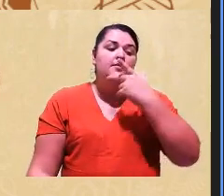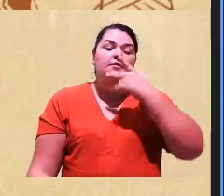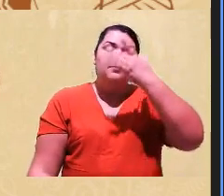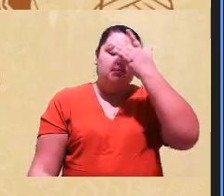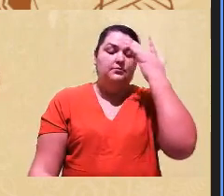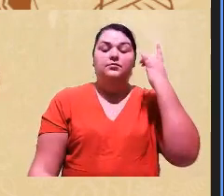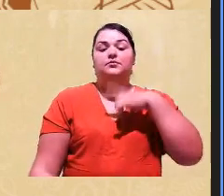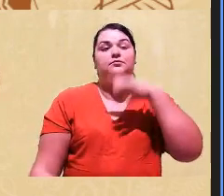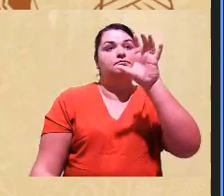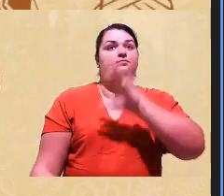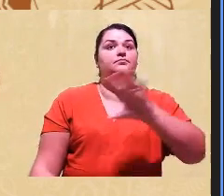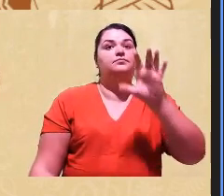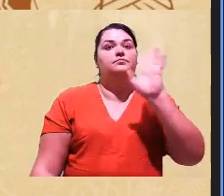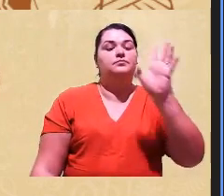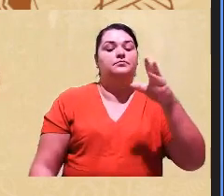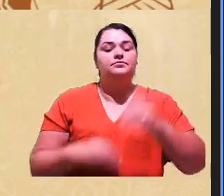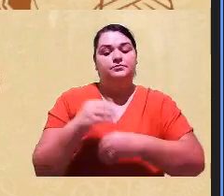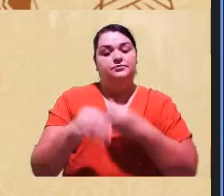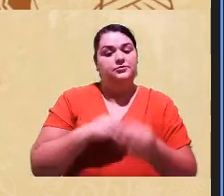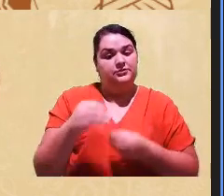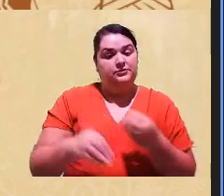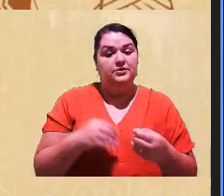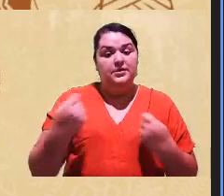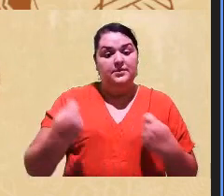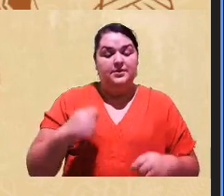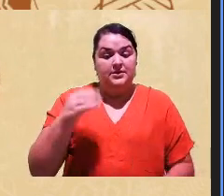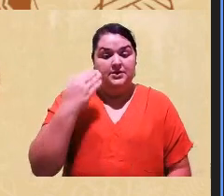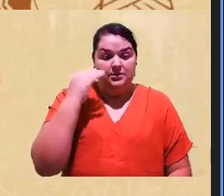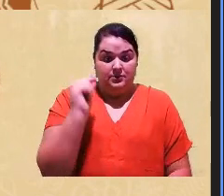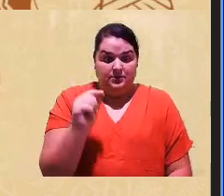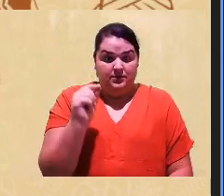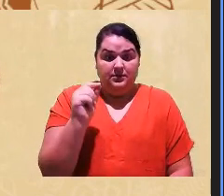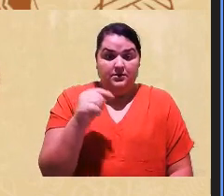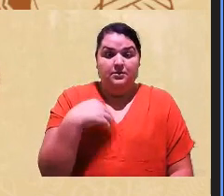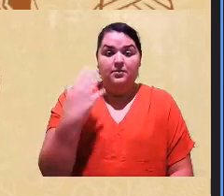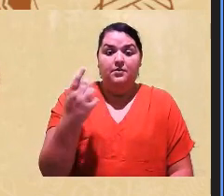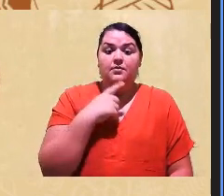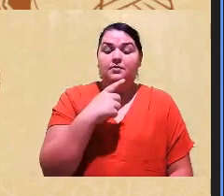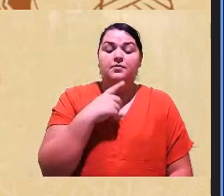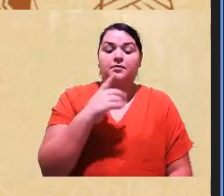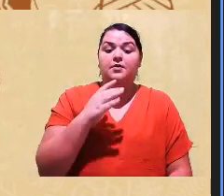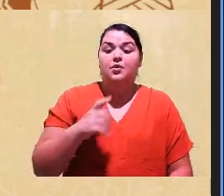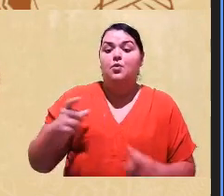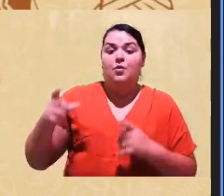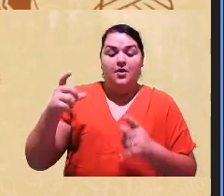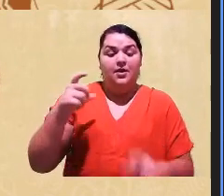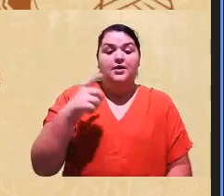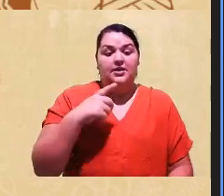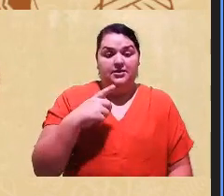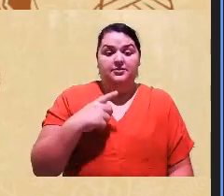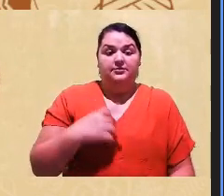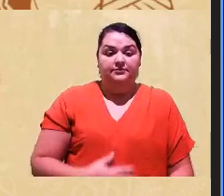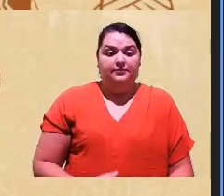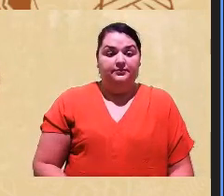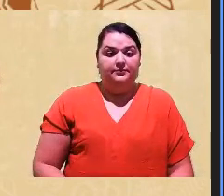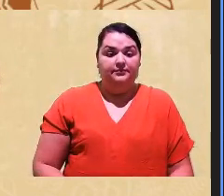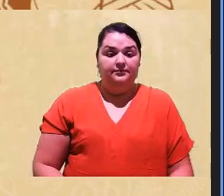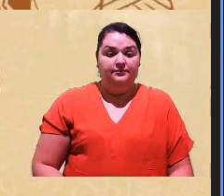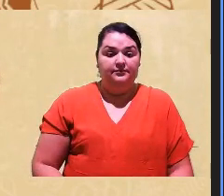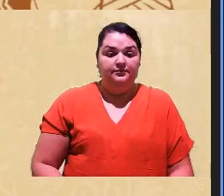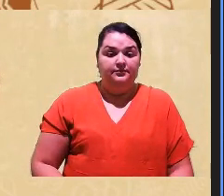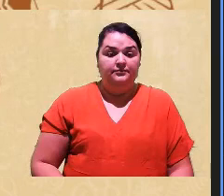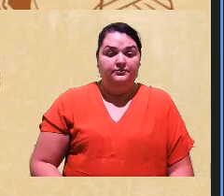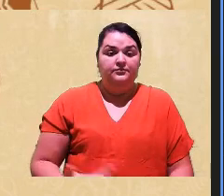do Brasil é a mestiçagem. Precisamos entender que patrimônio é esse, como ele surge e a quem interessa é esse